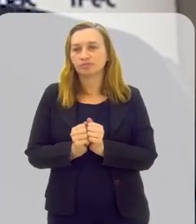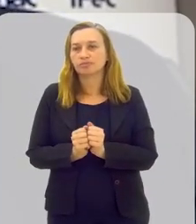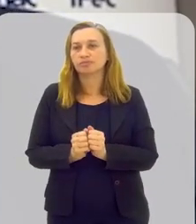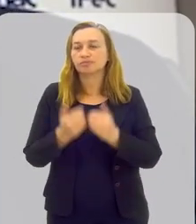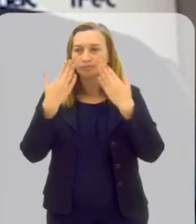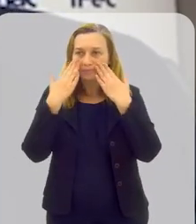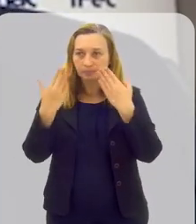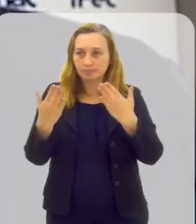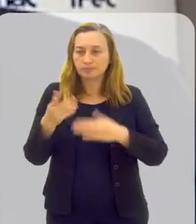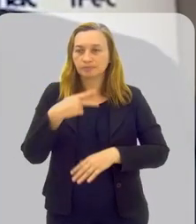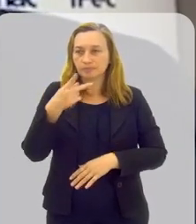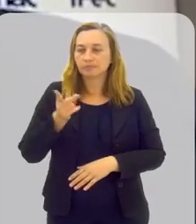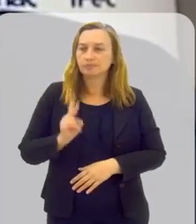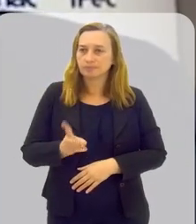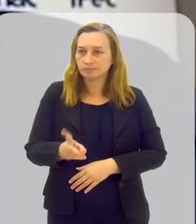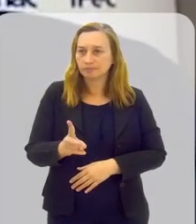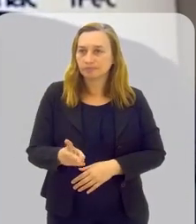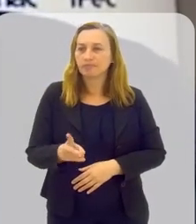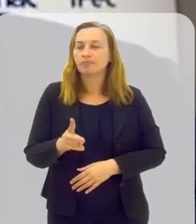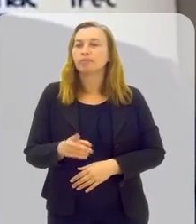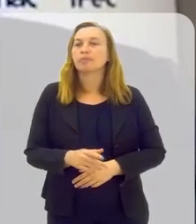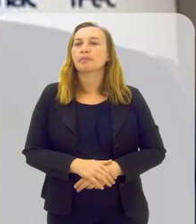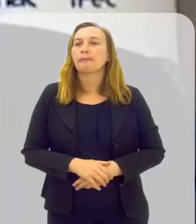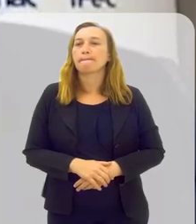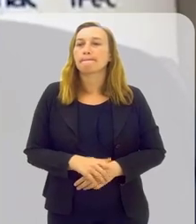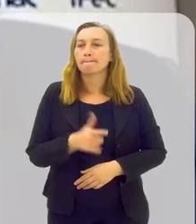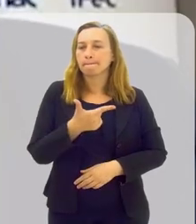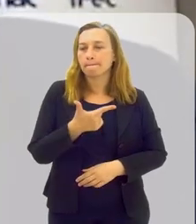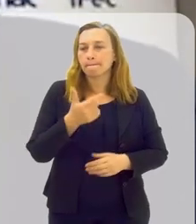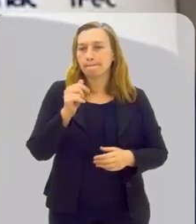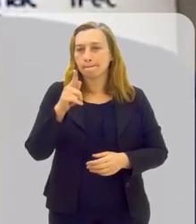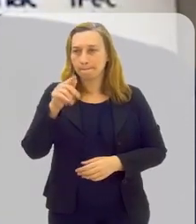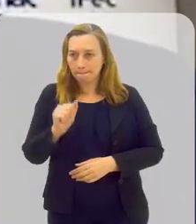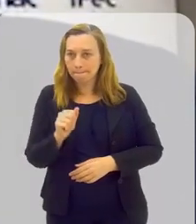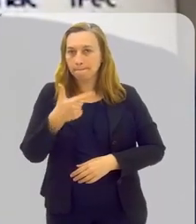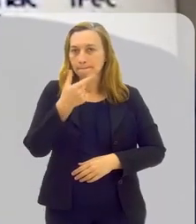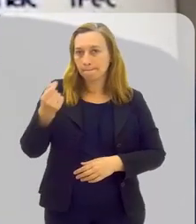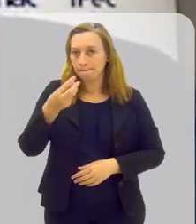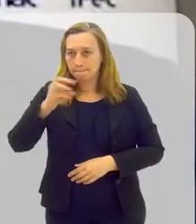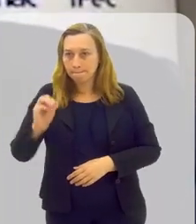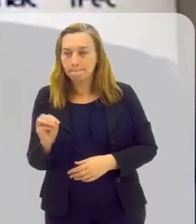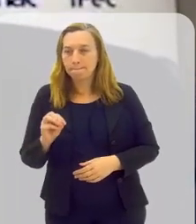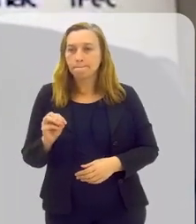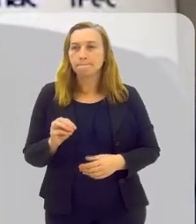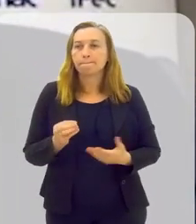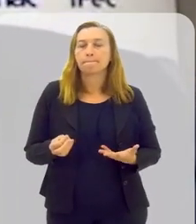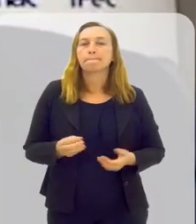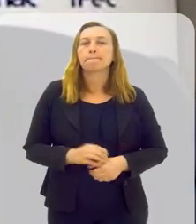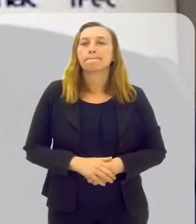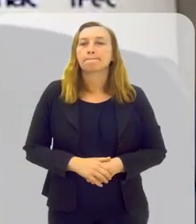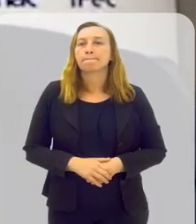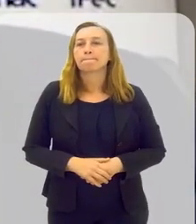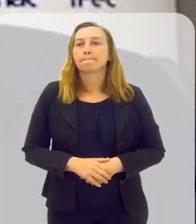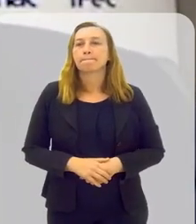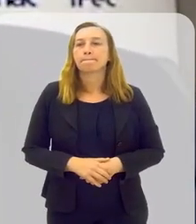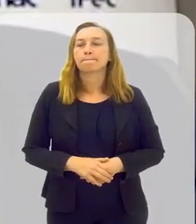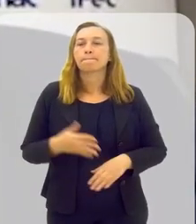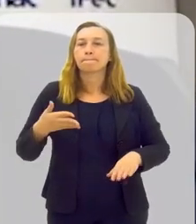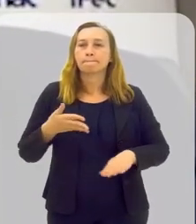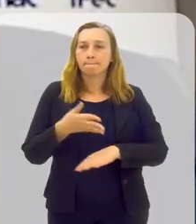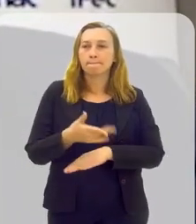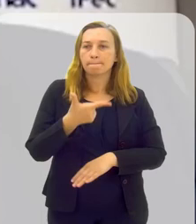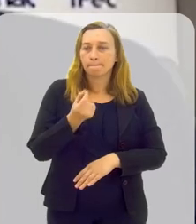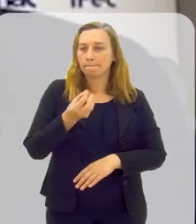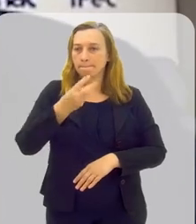Na minha apresentação, eu falava sempre com projeções da agenda 2030. Então, o que a gente tem como condição? A gente